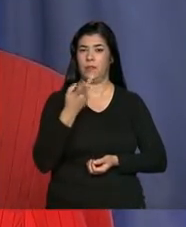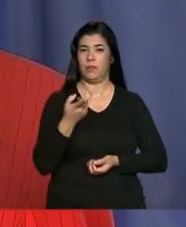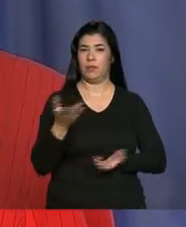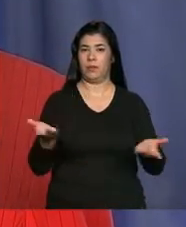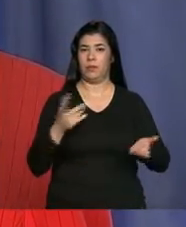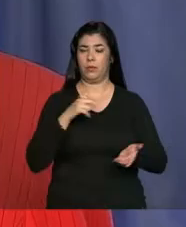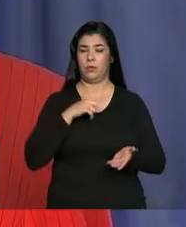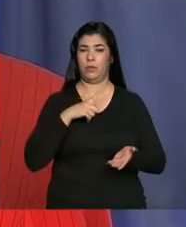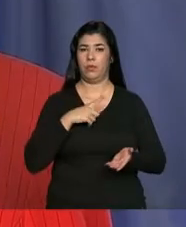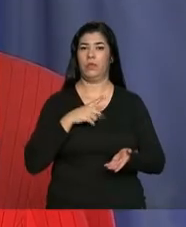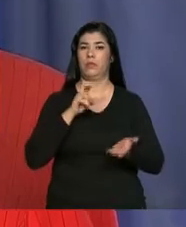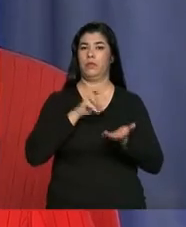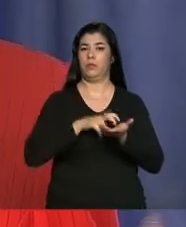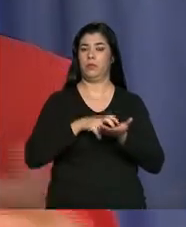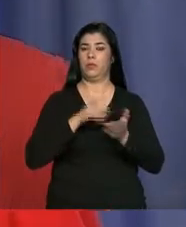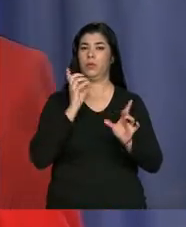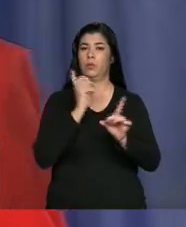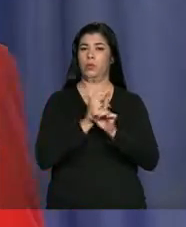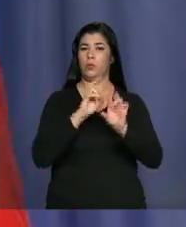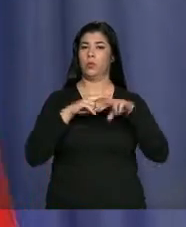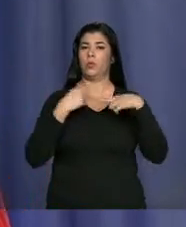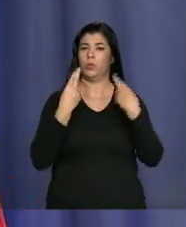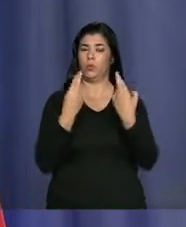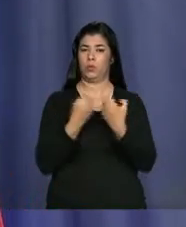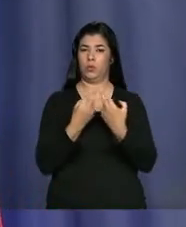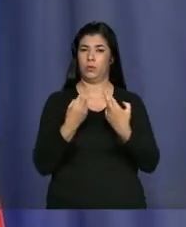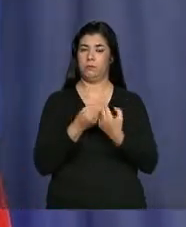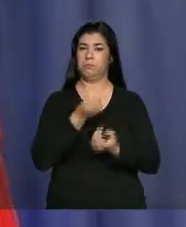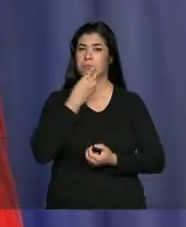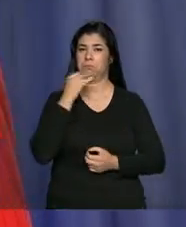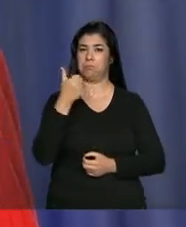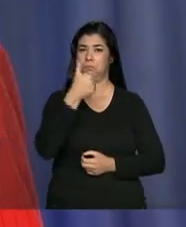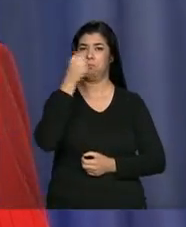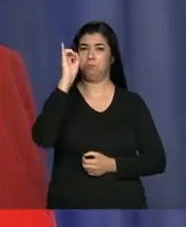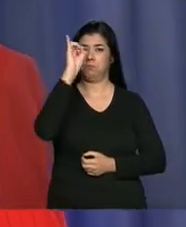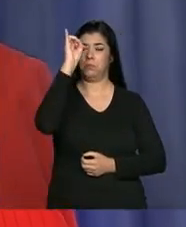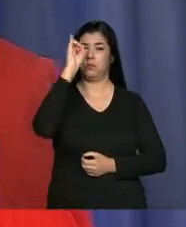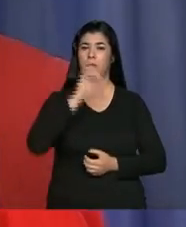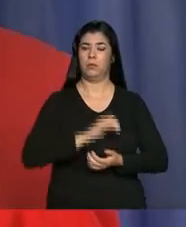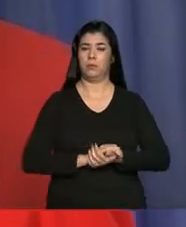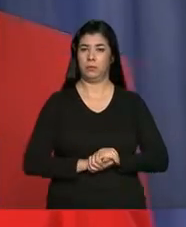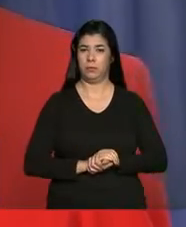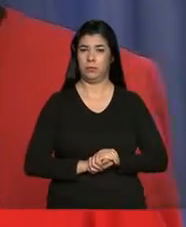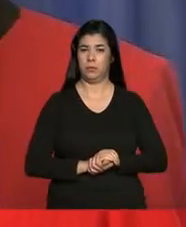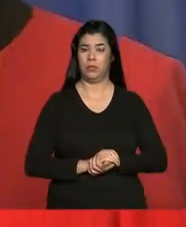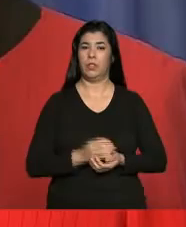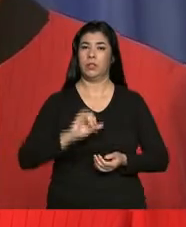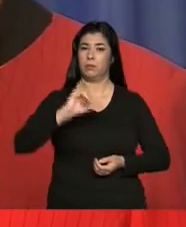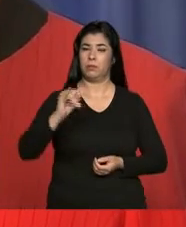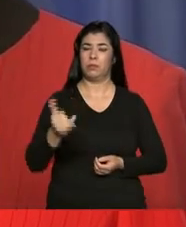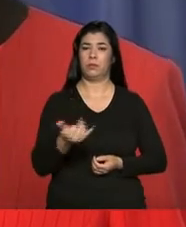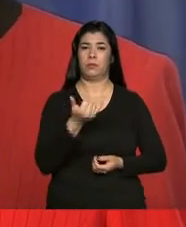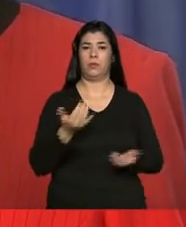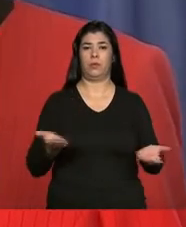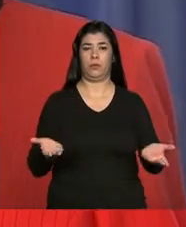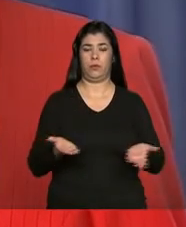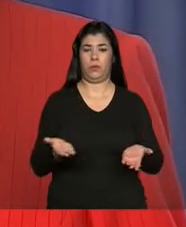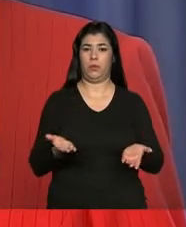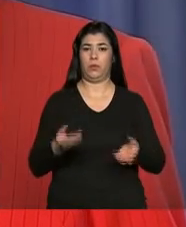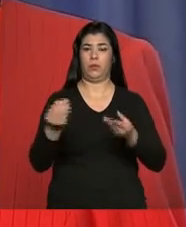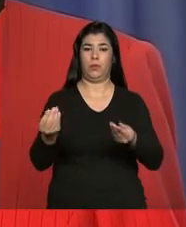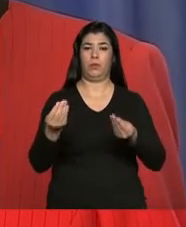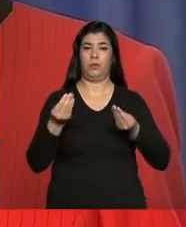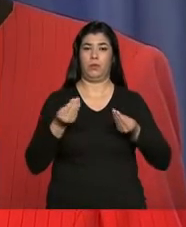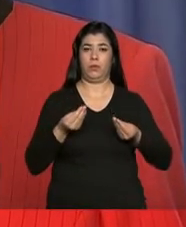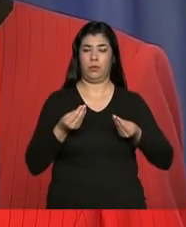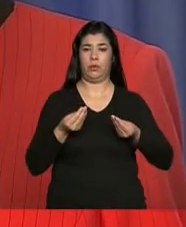hoje, nessa manhã, uma reunião muito produtiva, nessa oportunidade que nos deu